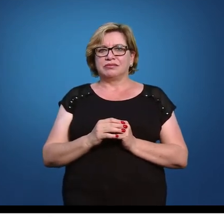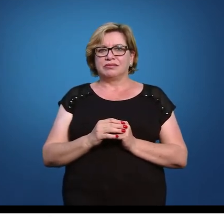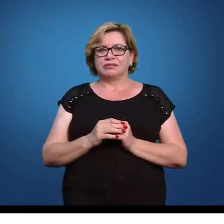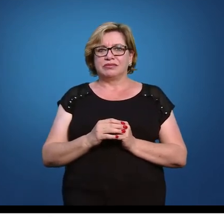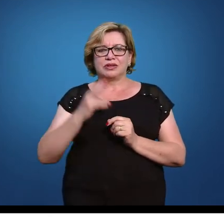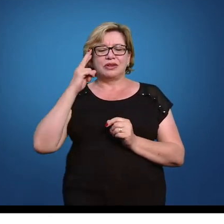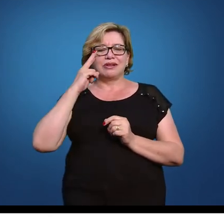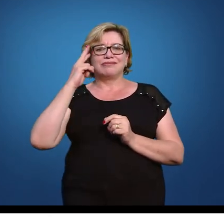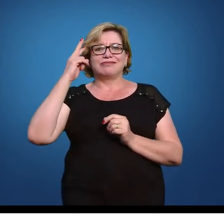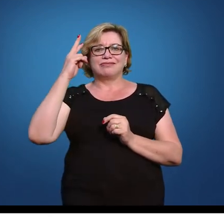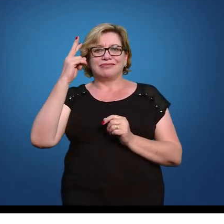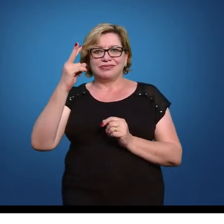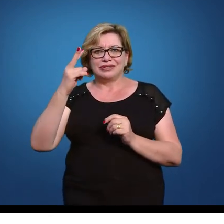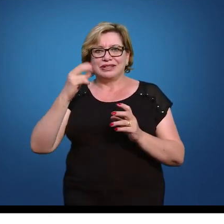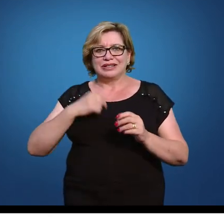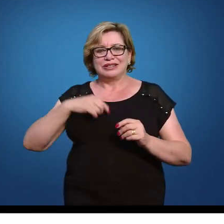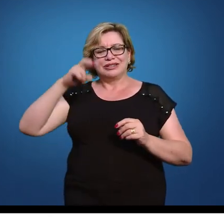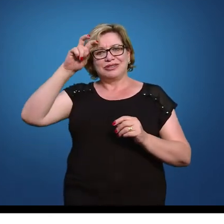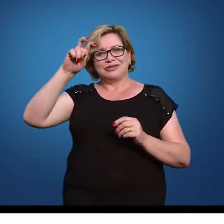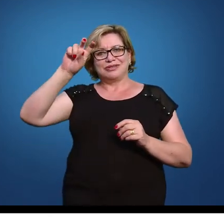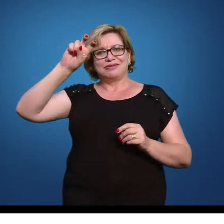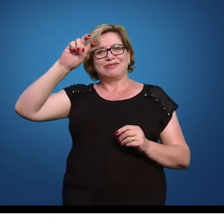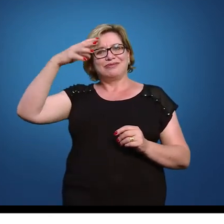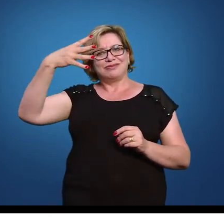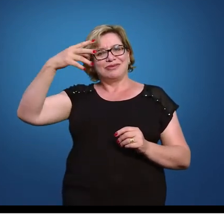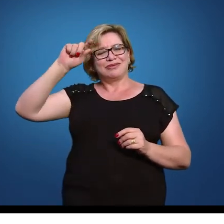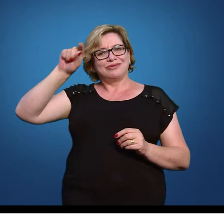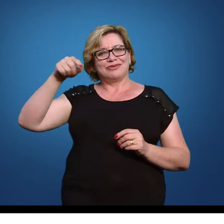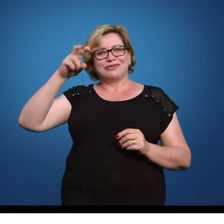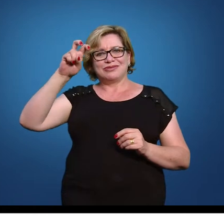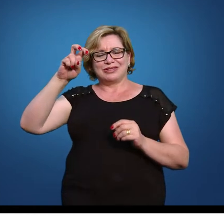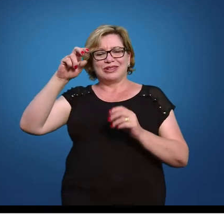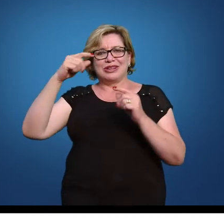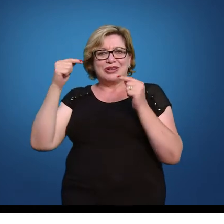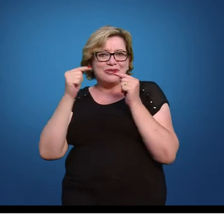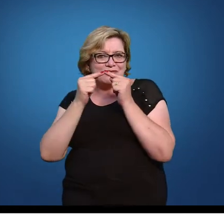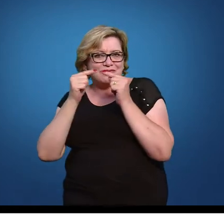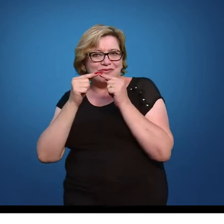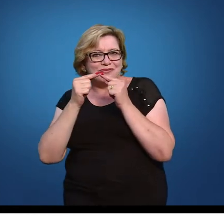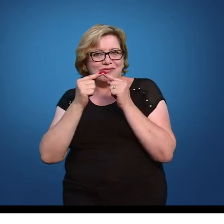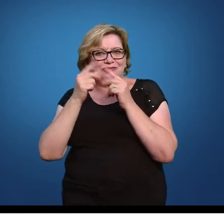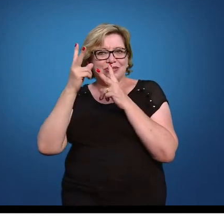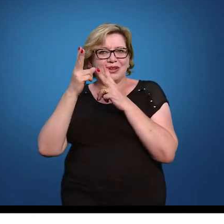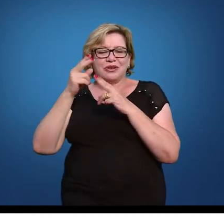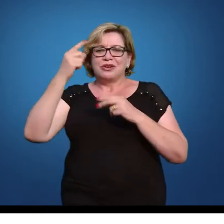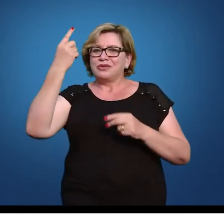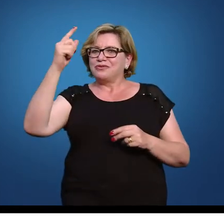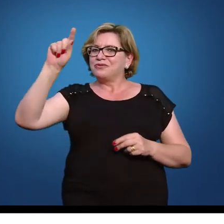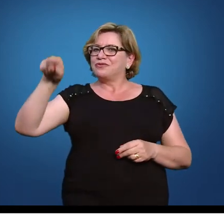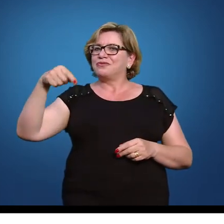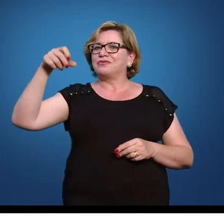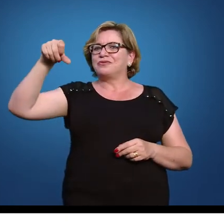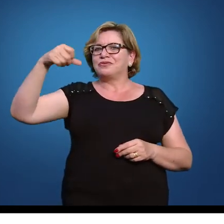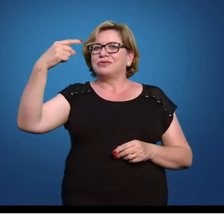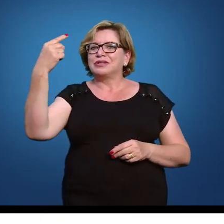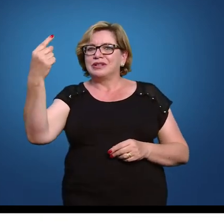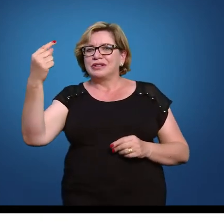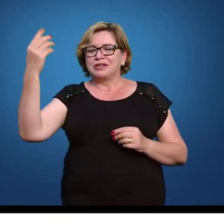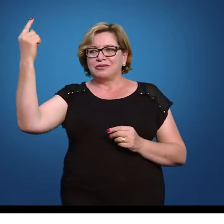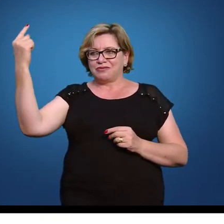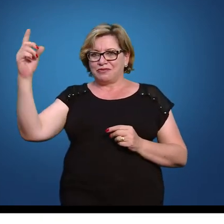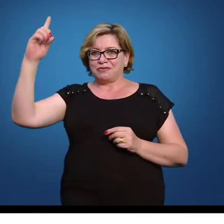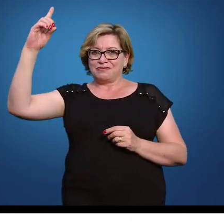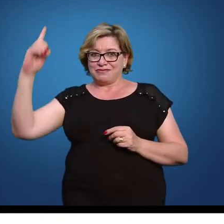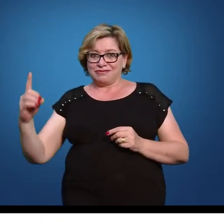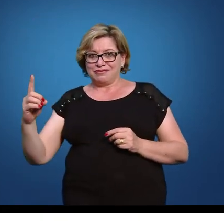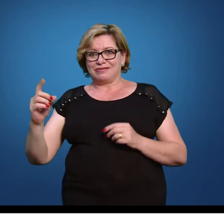ou seja o 54,55 corresponde a 1,91 e ele vai aqui no nosso lado